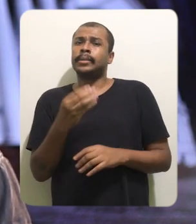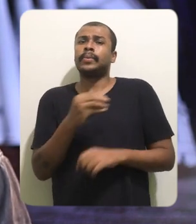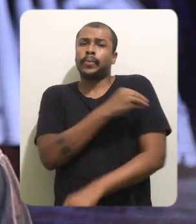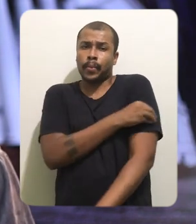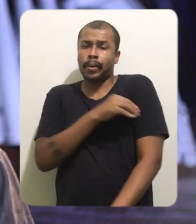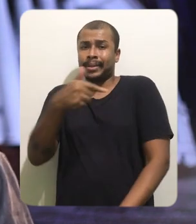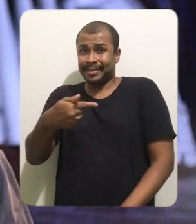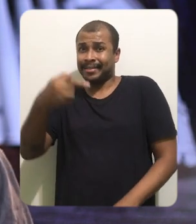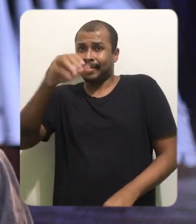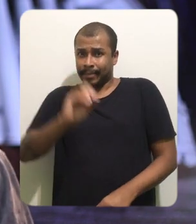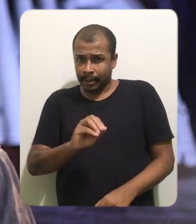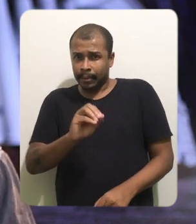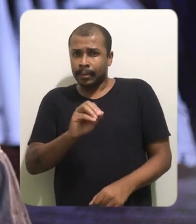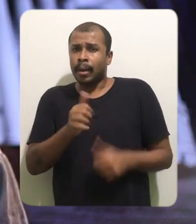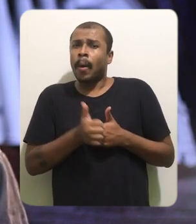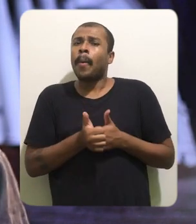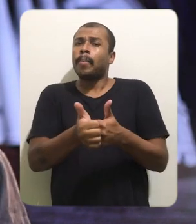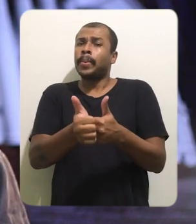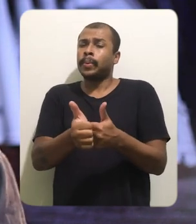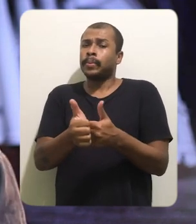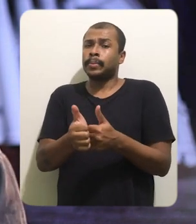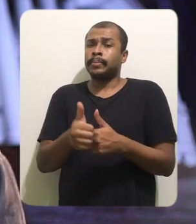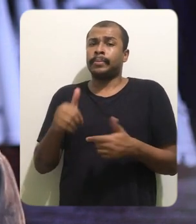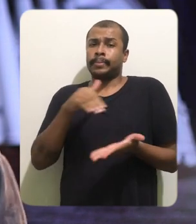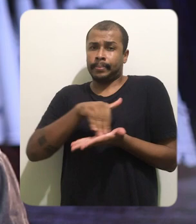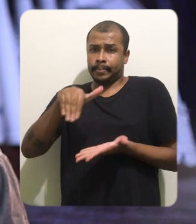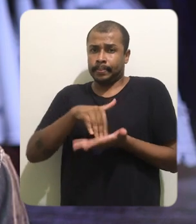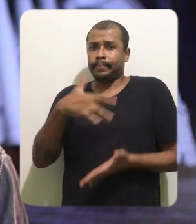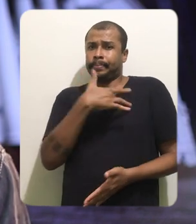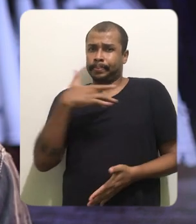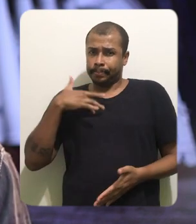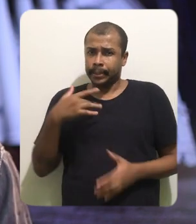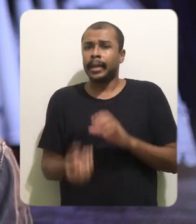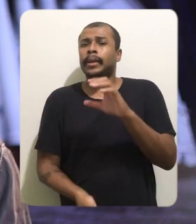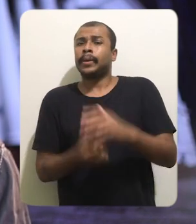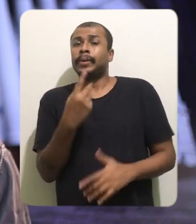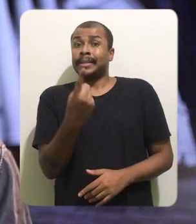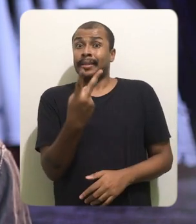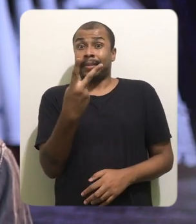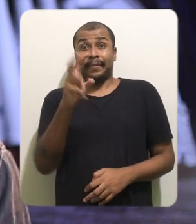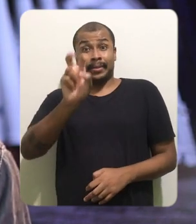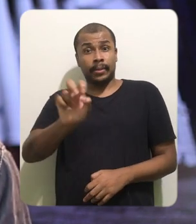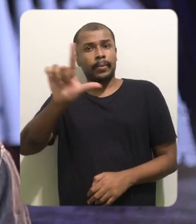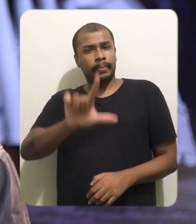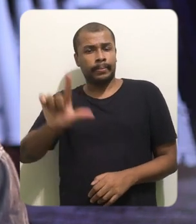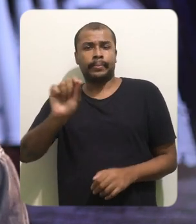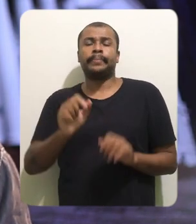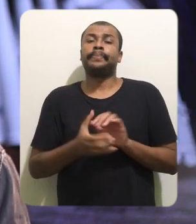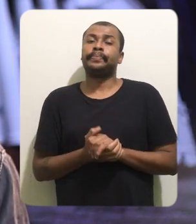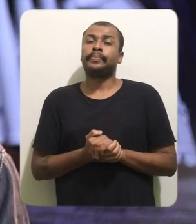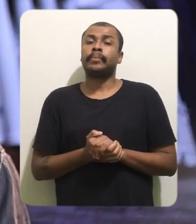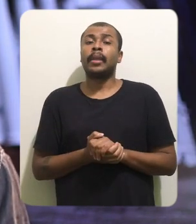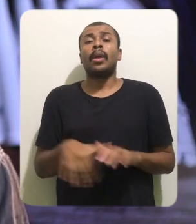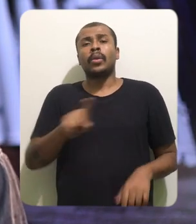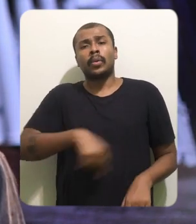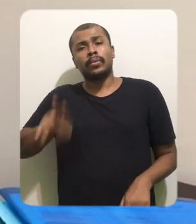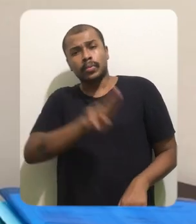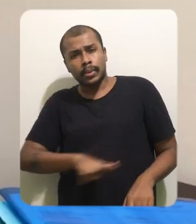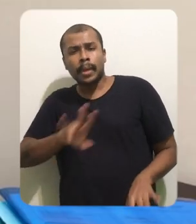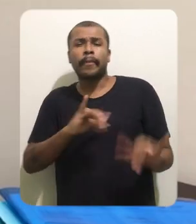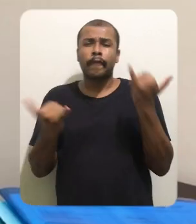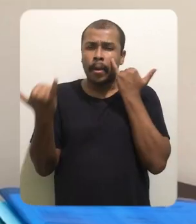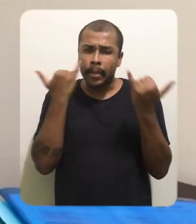glicerinado foi acompanhada por profissionais da Secretaria de Saúde do município. Ao todo, foram produzidos 125 litros.